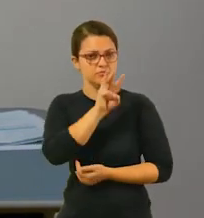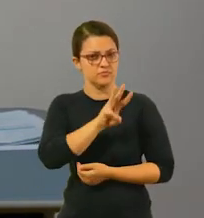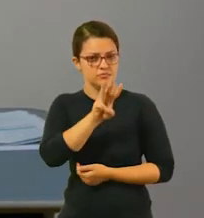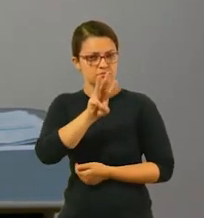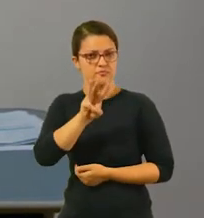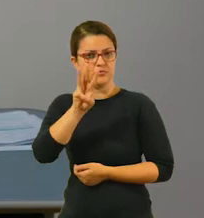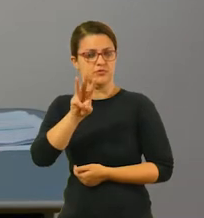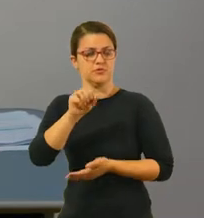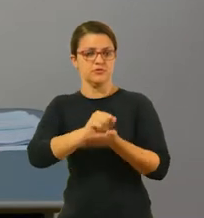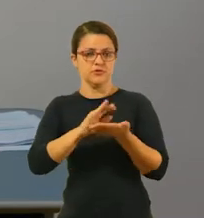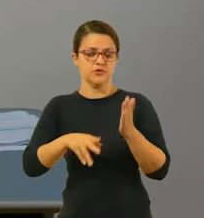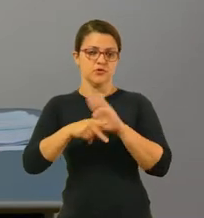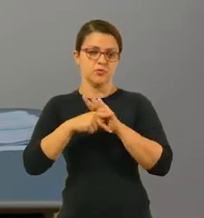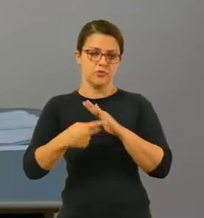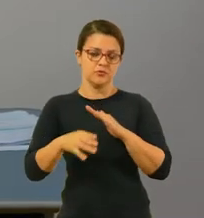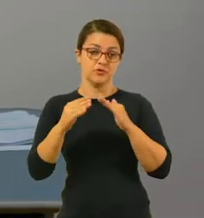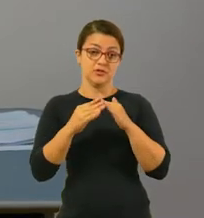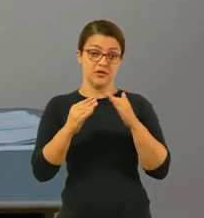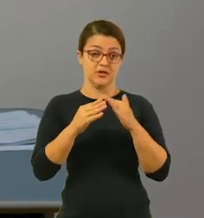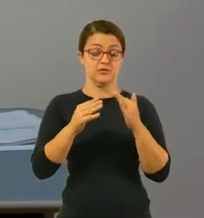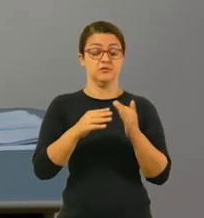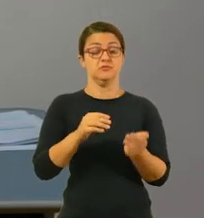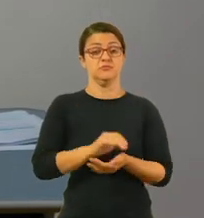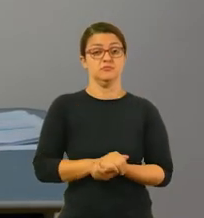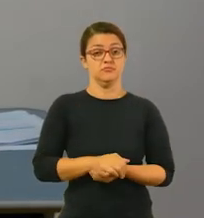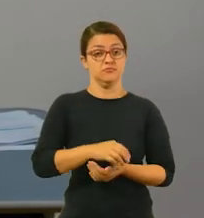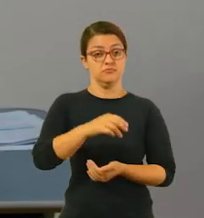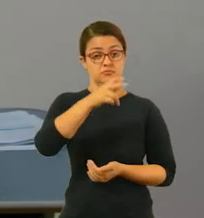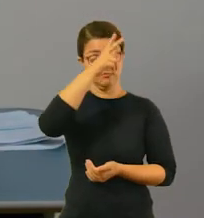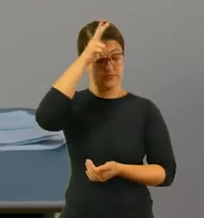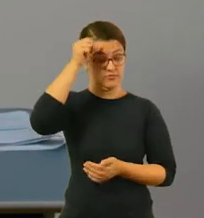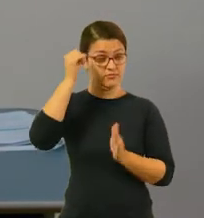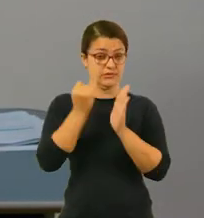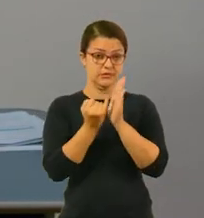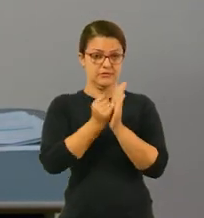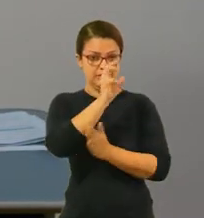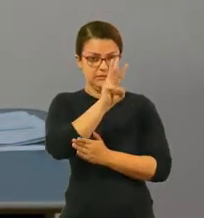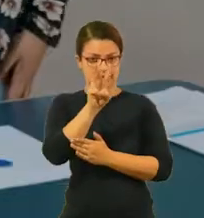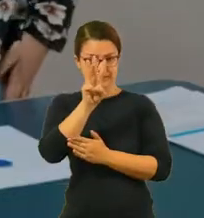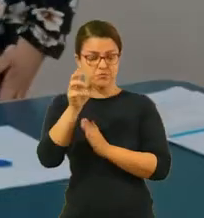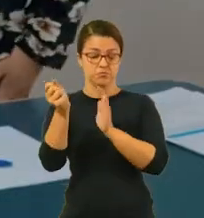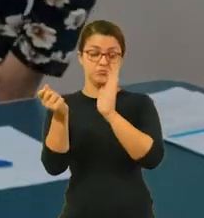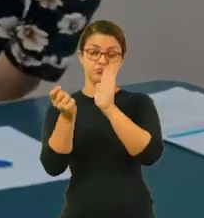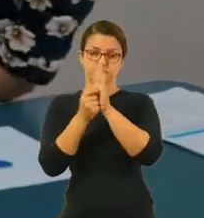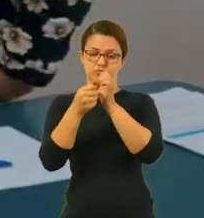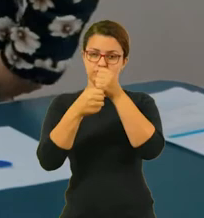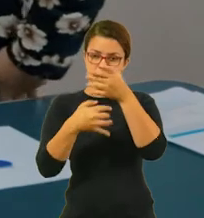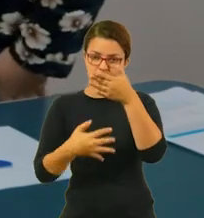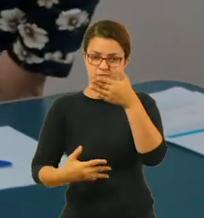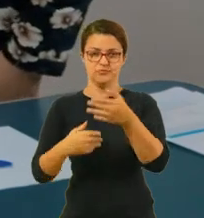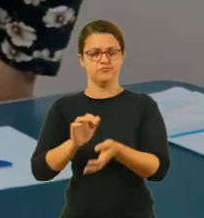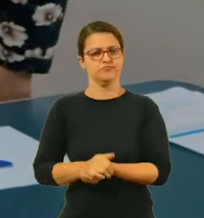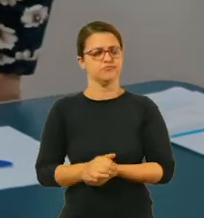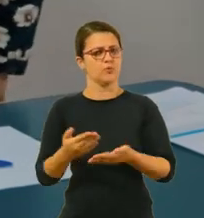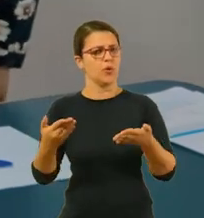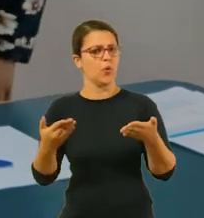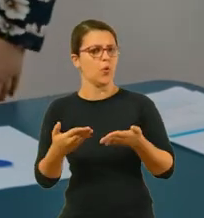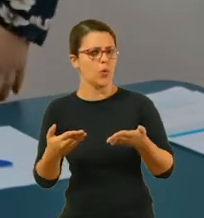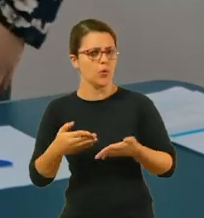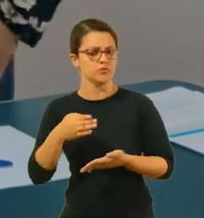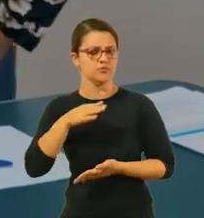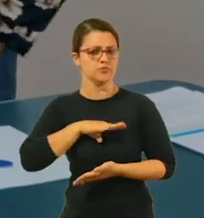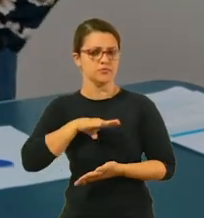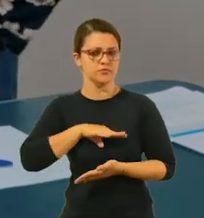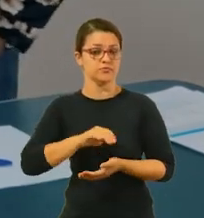Lição de Casa, disponível no site da Prefeitura de Itapevi. Vamos à primeira atividade. Em língua portuguesa, hoje, na